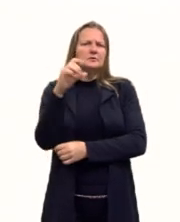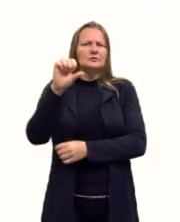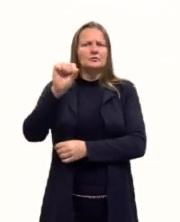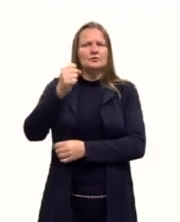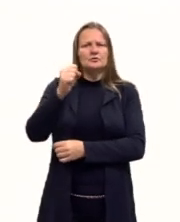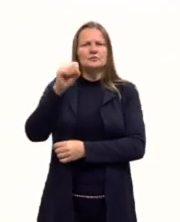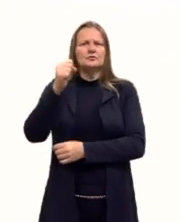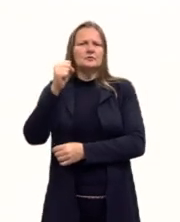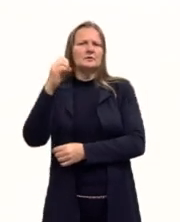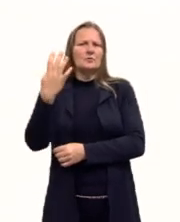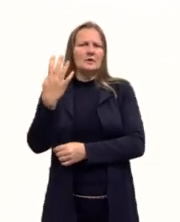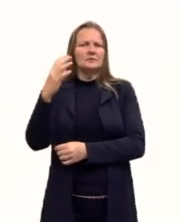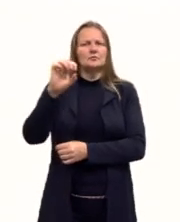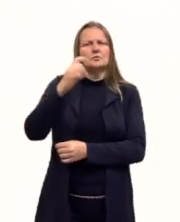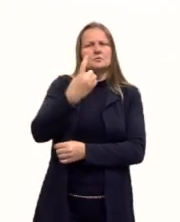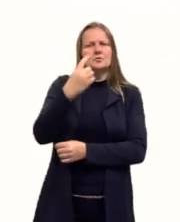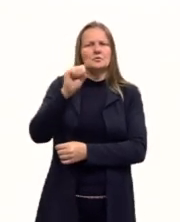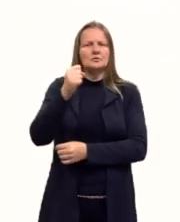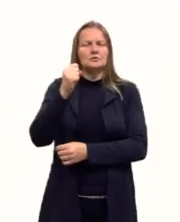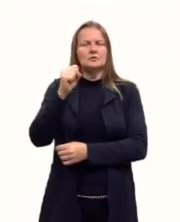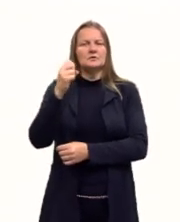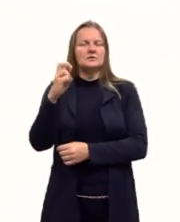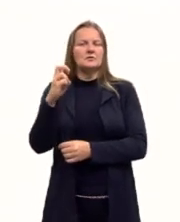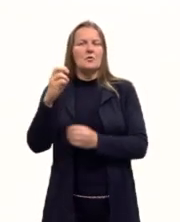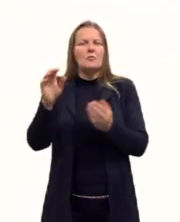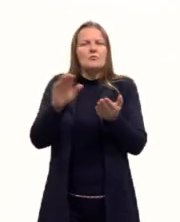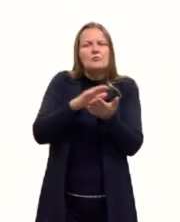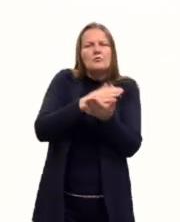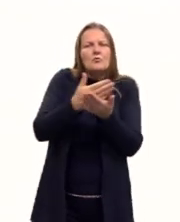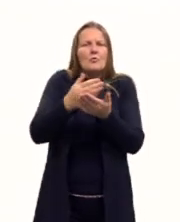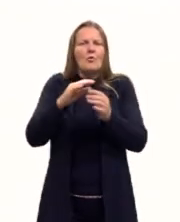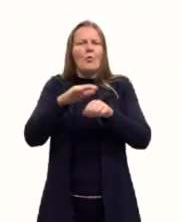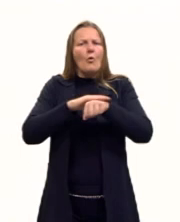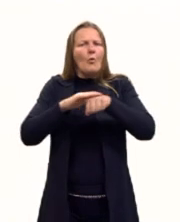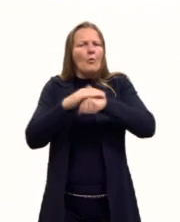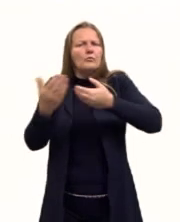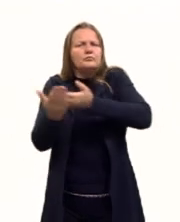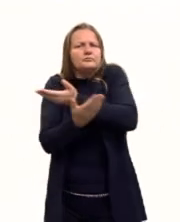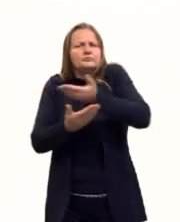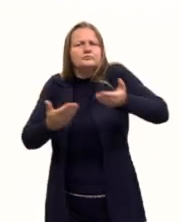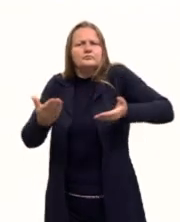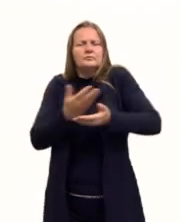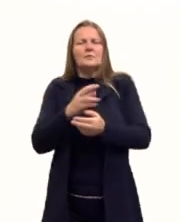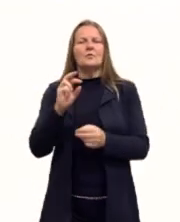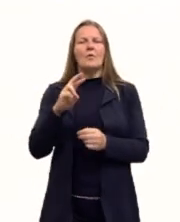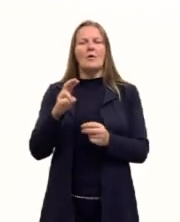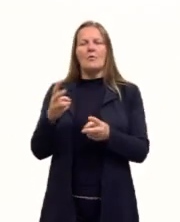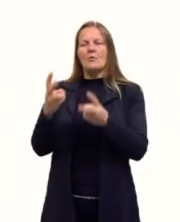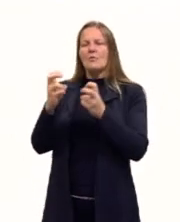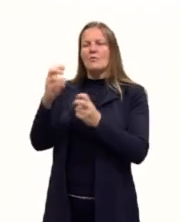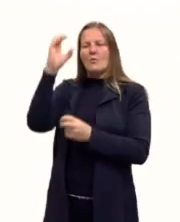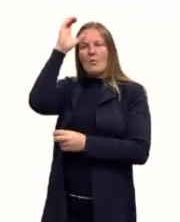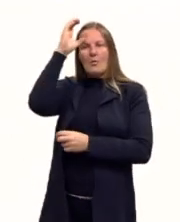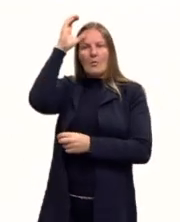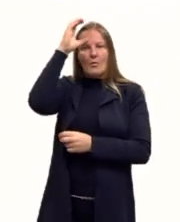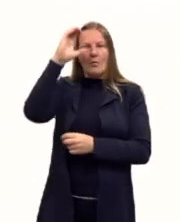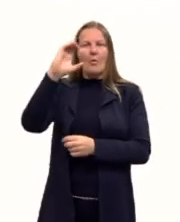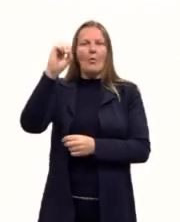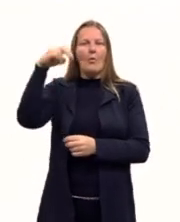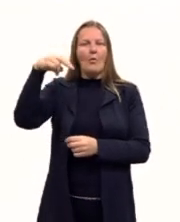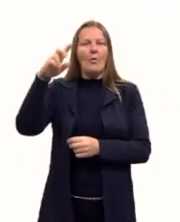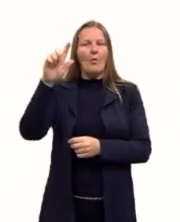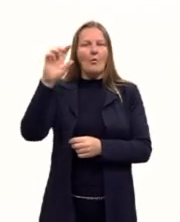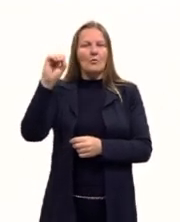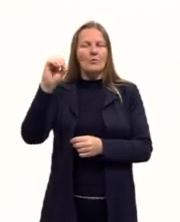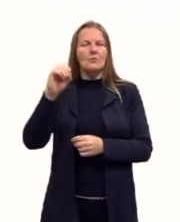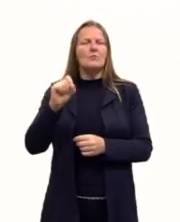1885, para tentar mediar esses interesses. Dizer, então, quem é que vai explorar o Congo? Vai ser a Bélgica? Vai ser